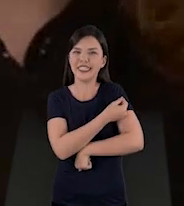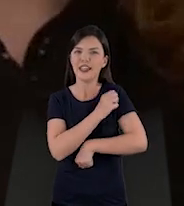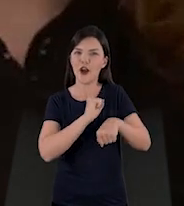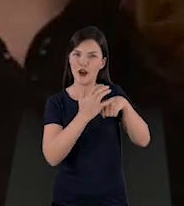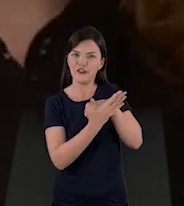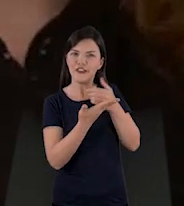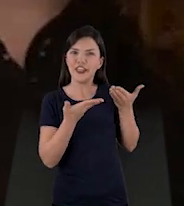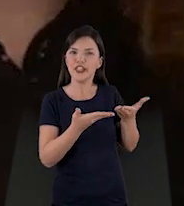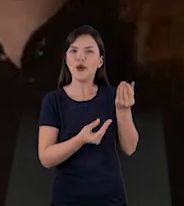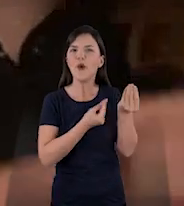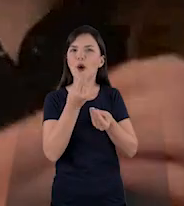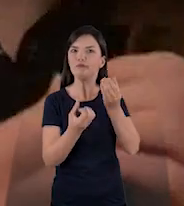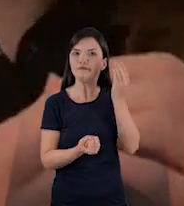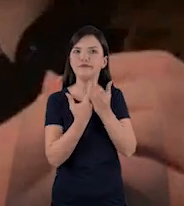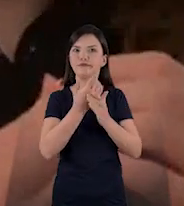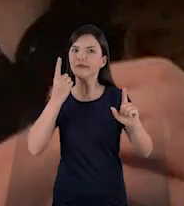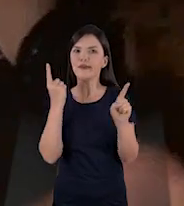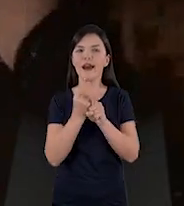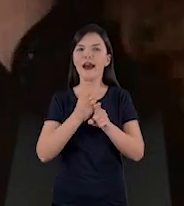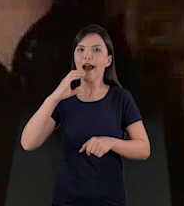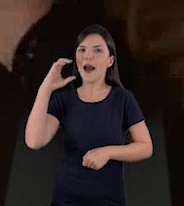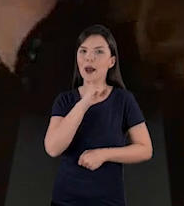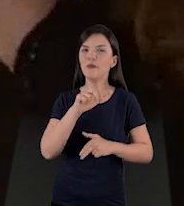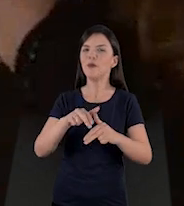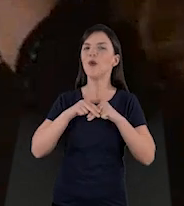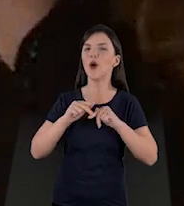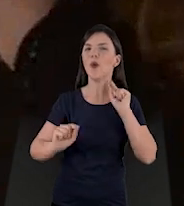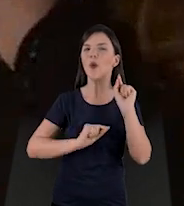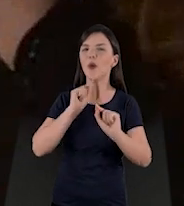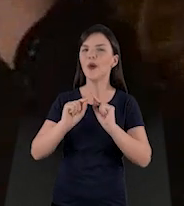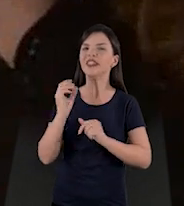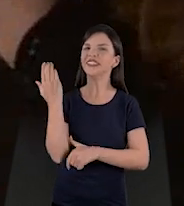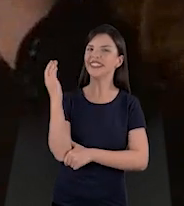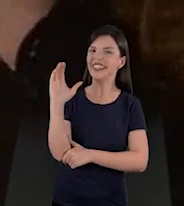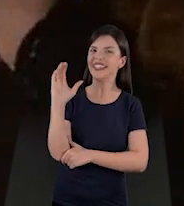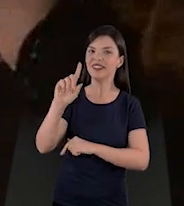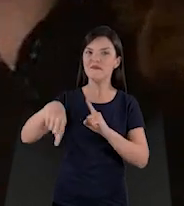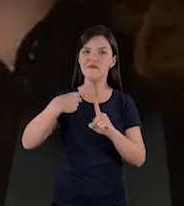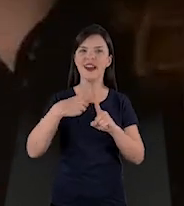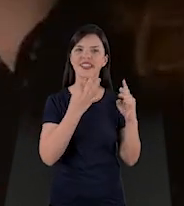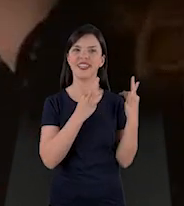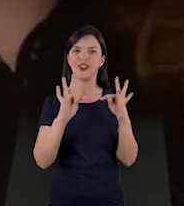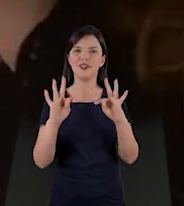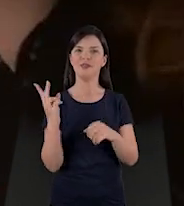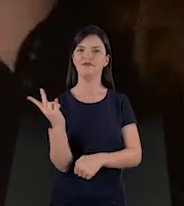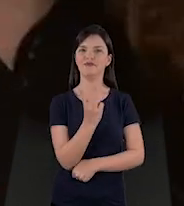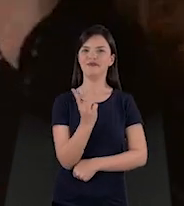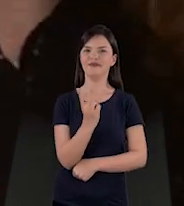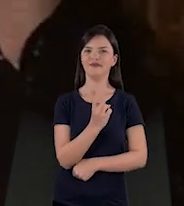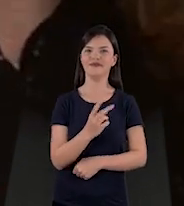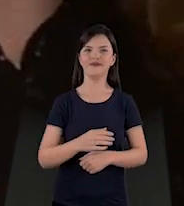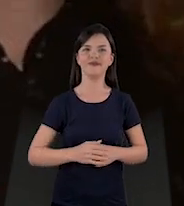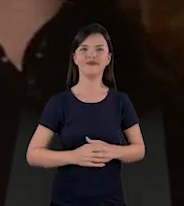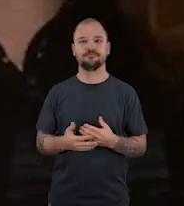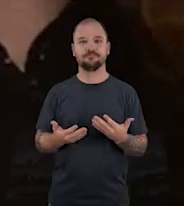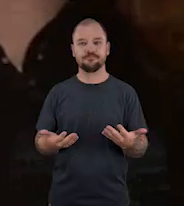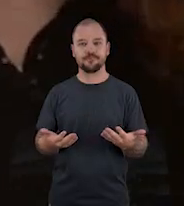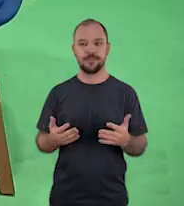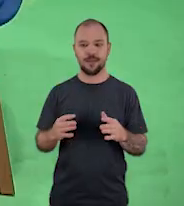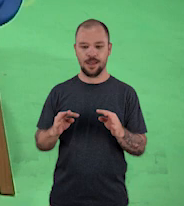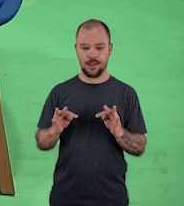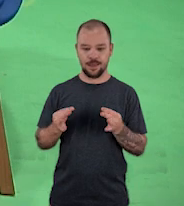achou a vacina do coronavírus foi feita super rápido, né? Foi também graças à ciência e graças à tecnologia também, né?